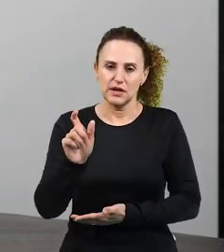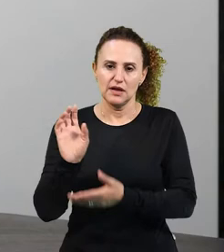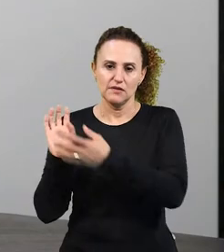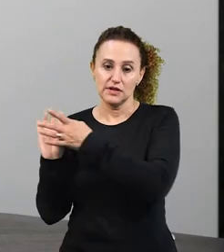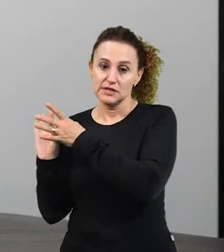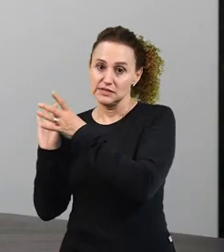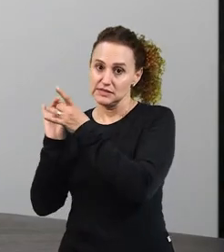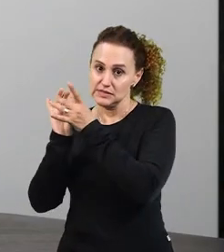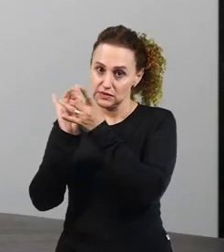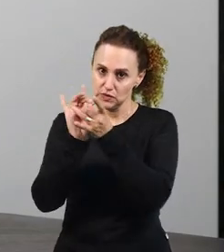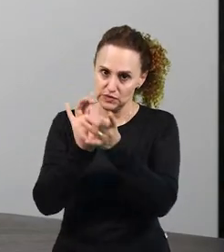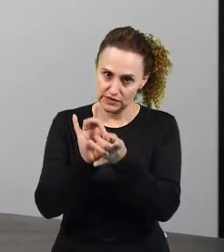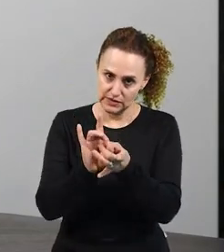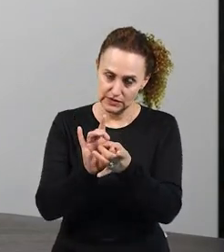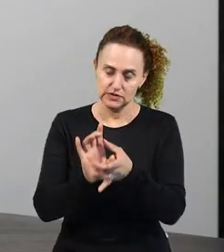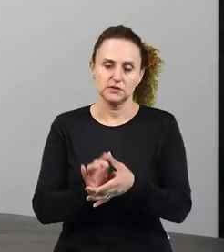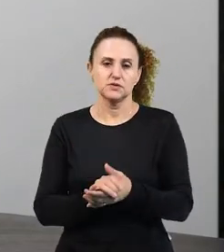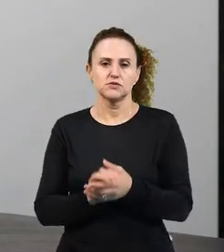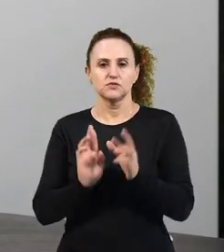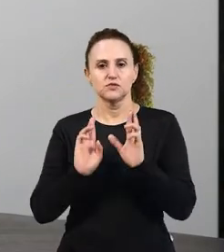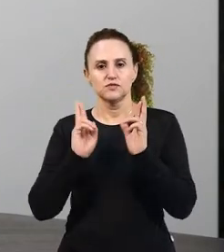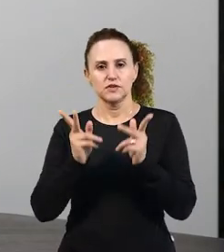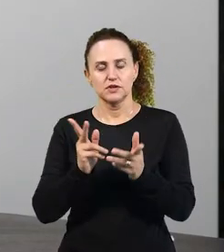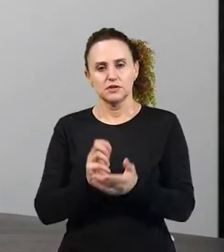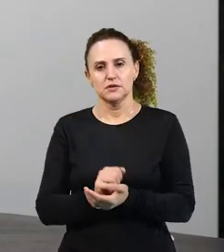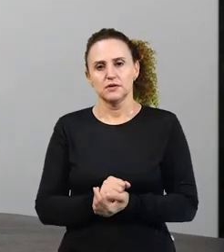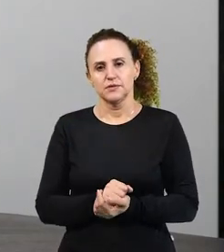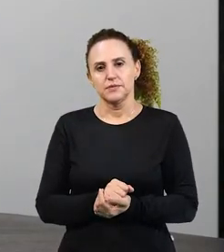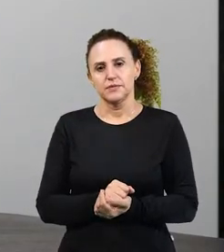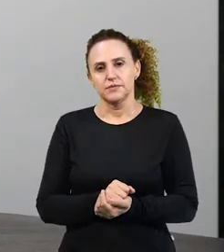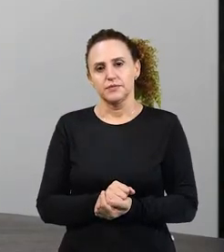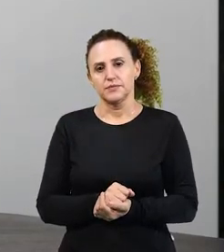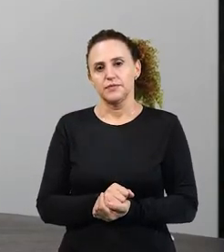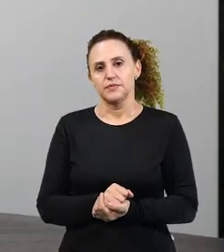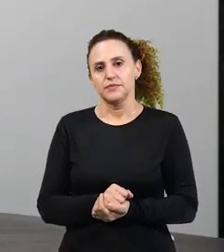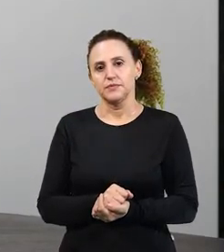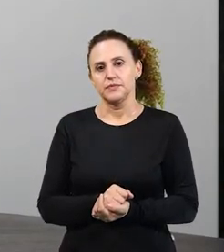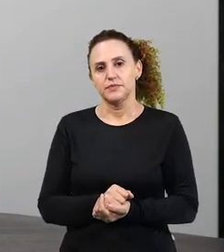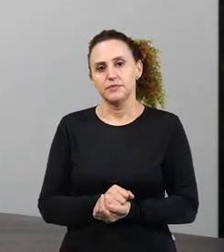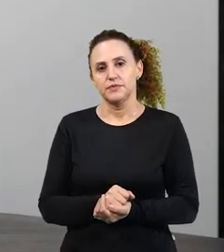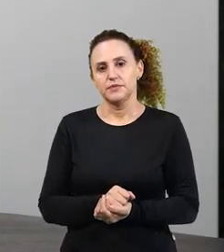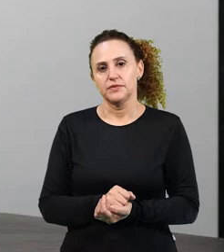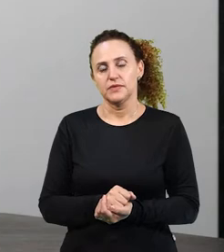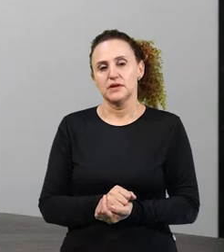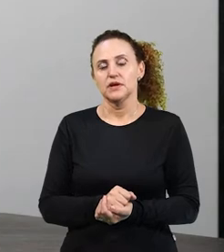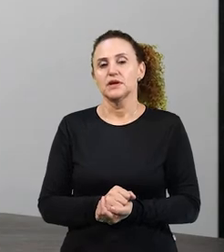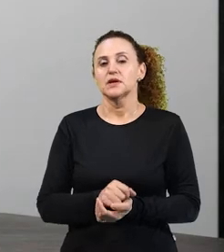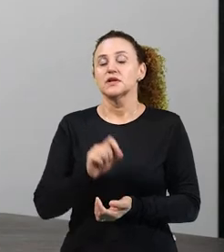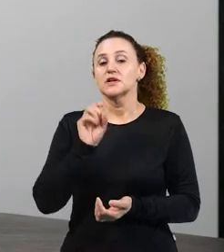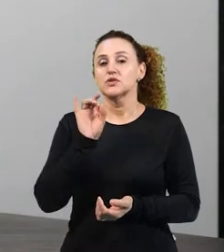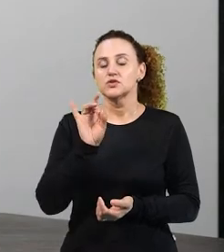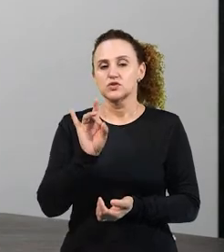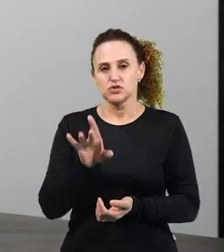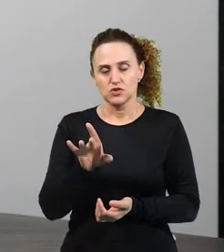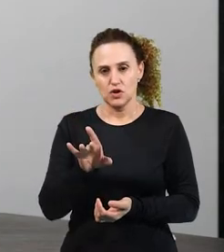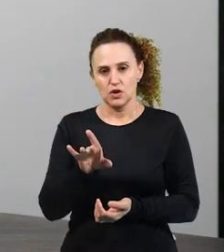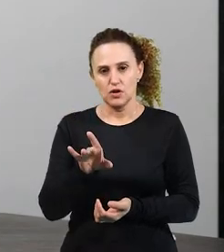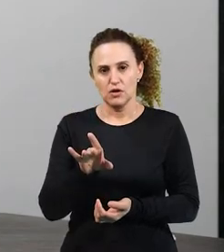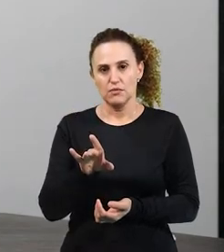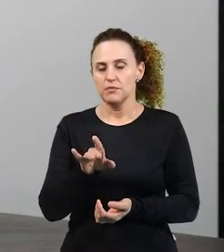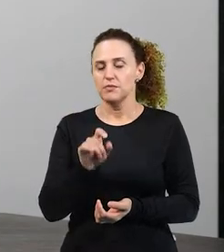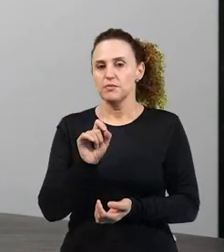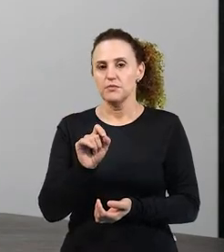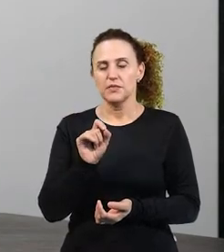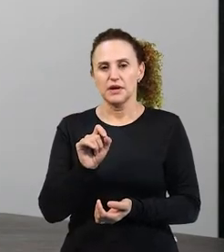contextos diferentes. Né? Então, só para exemplificar, para ter